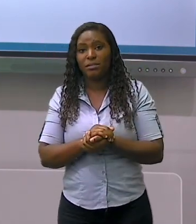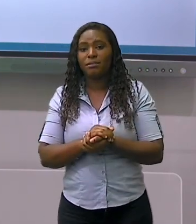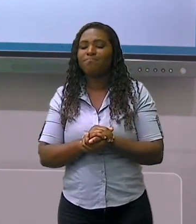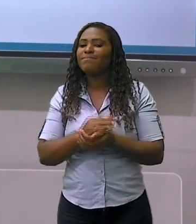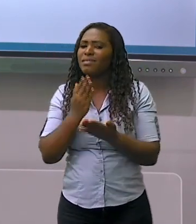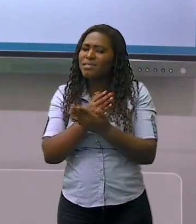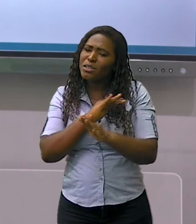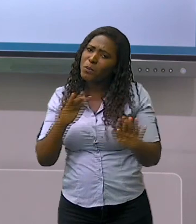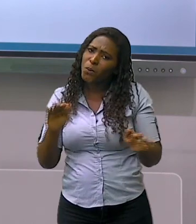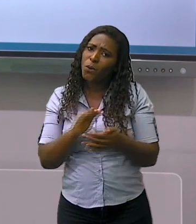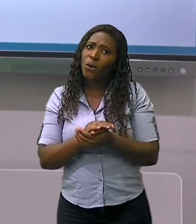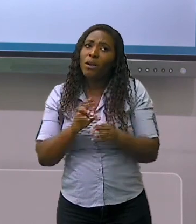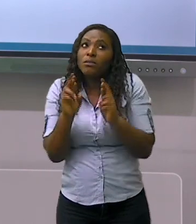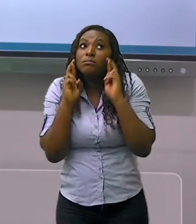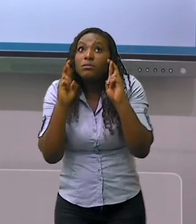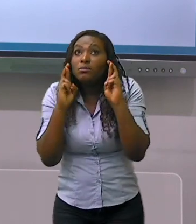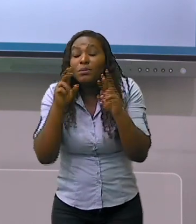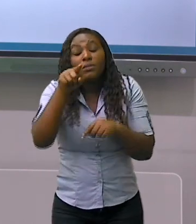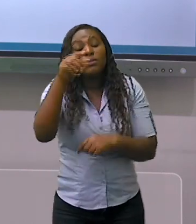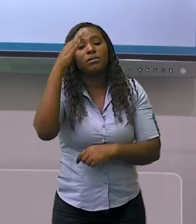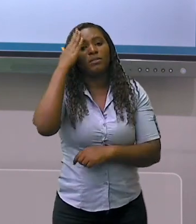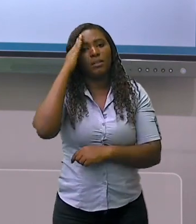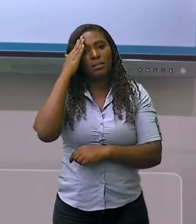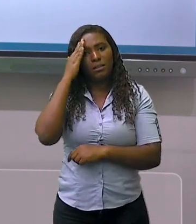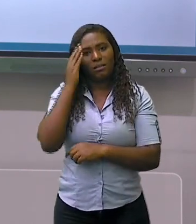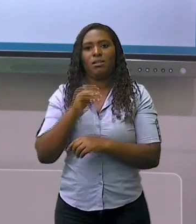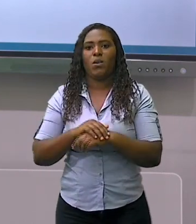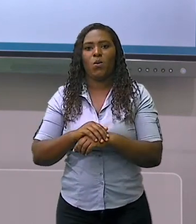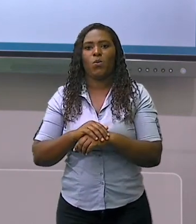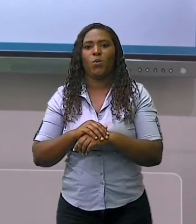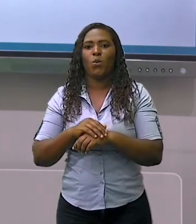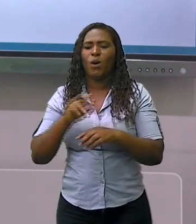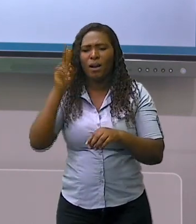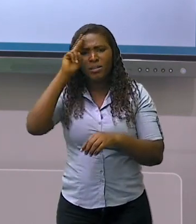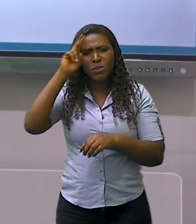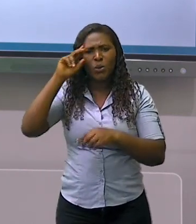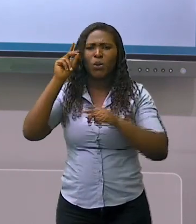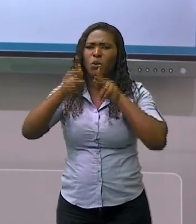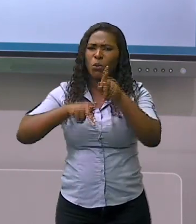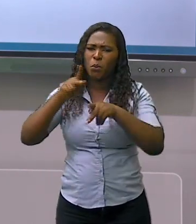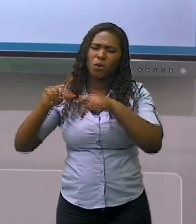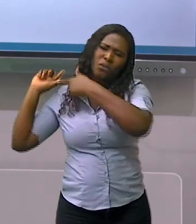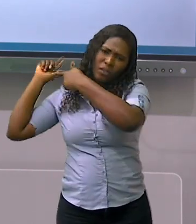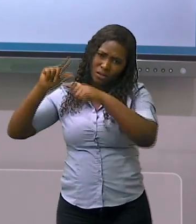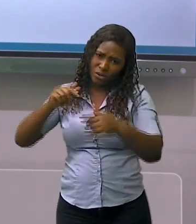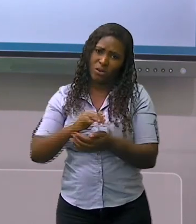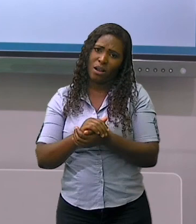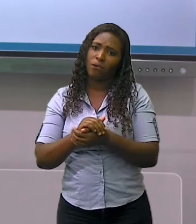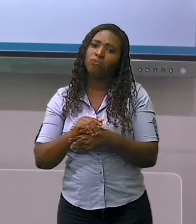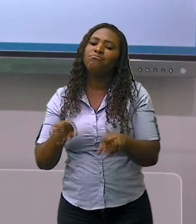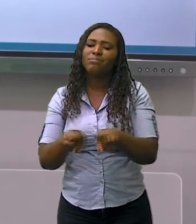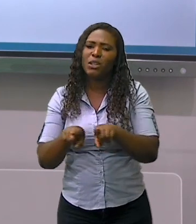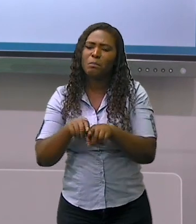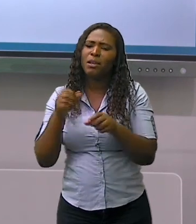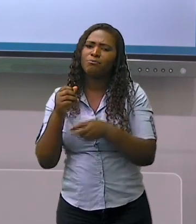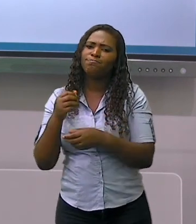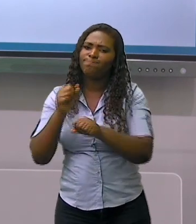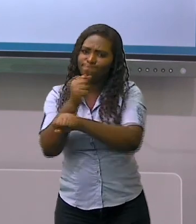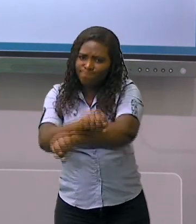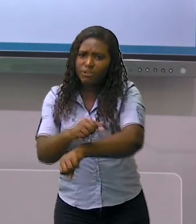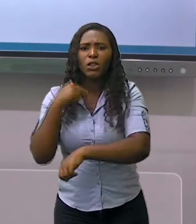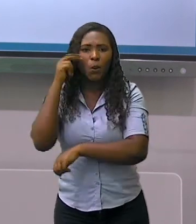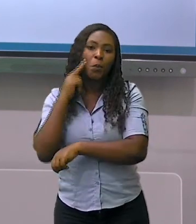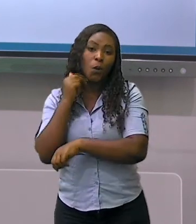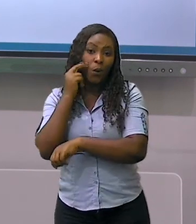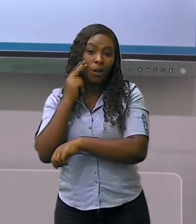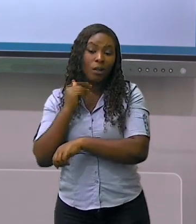tradicionais, sobretudo os quilombolas. Não se esqueça, para acessar as nossas atividades na